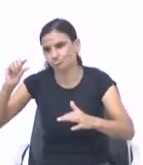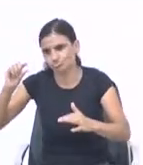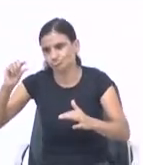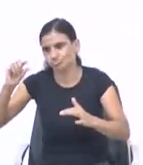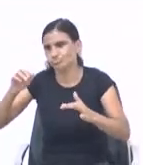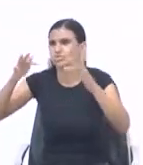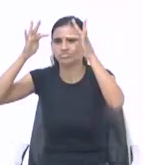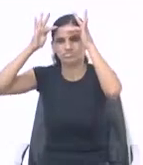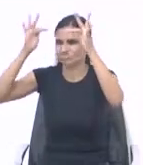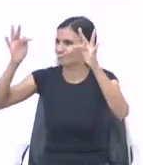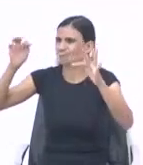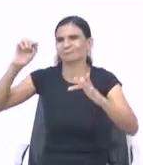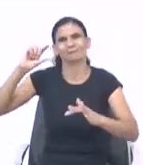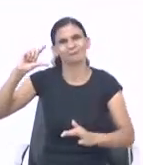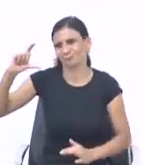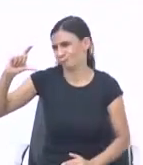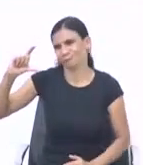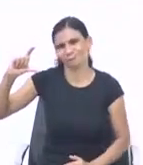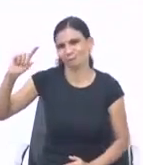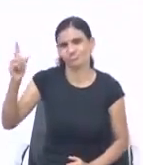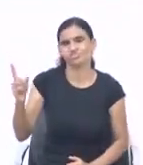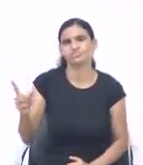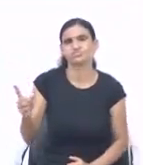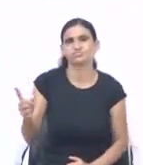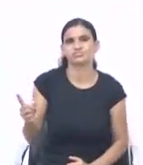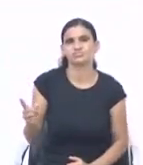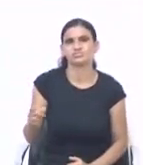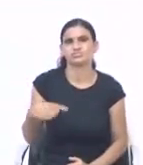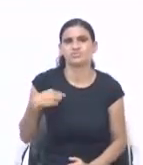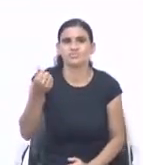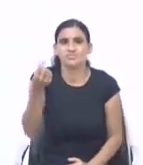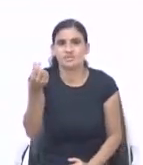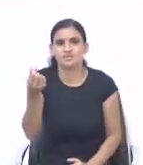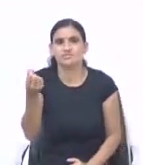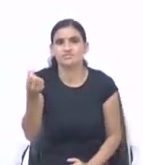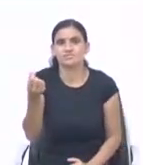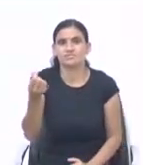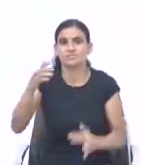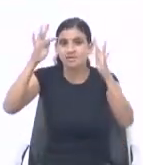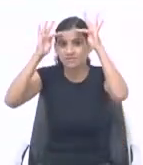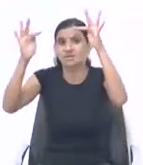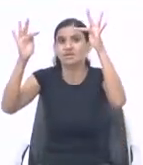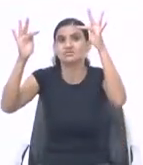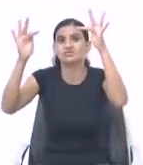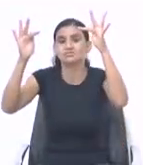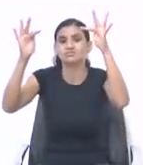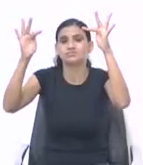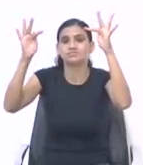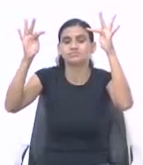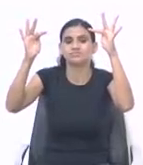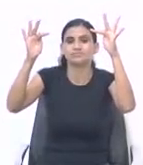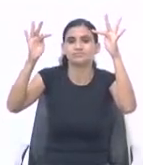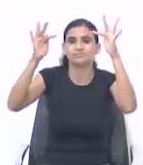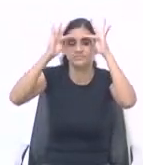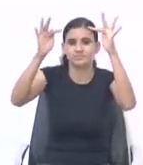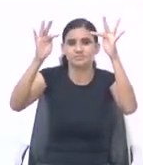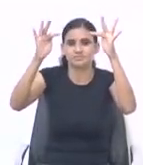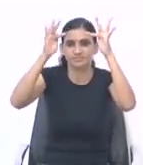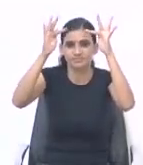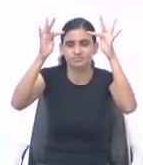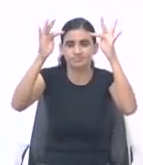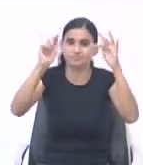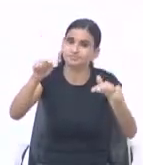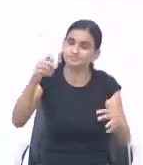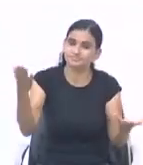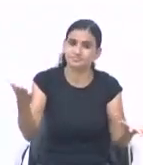muito. Então não é a quantidade que você ganha. É a fidelidade. Então se eu sou fiel só com mil. Deus só vai me dar